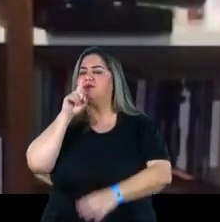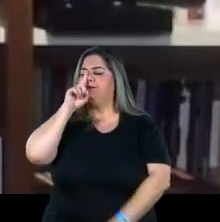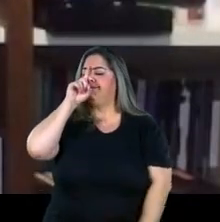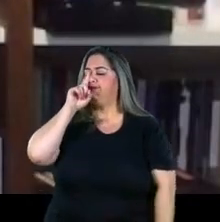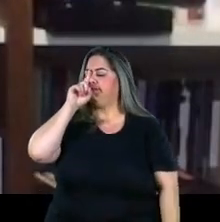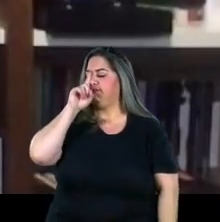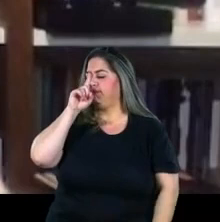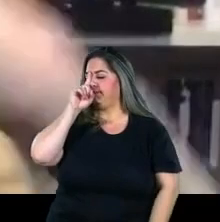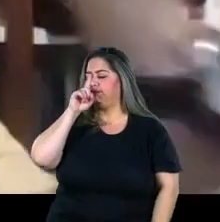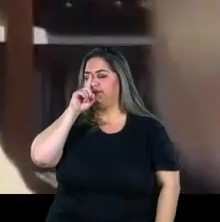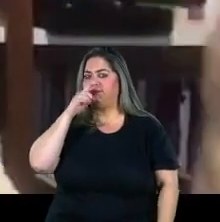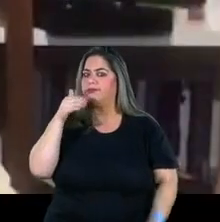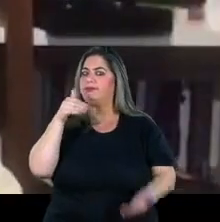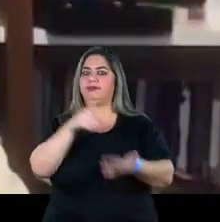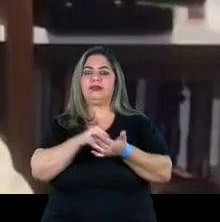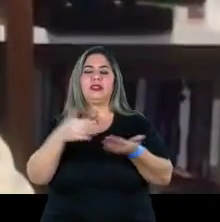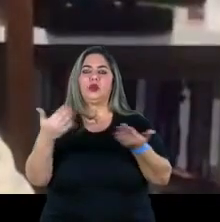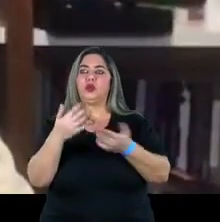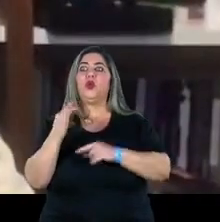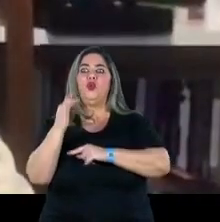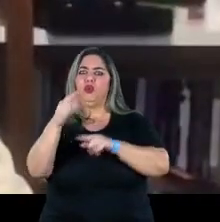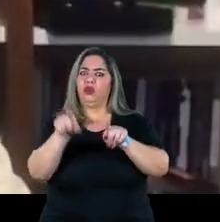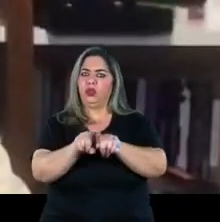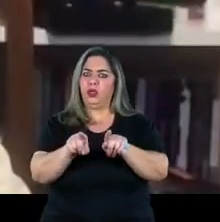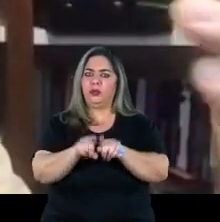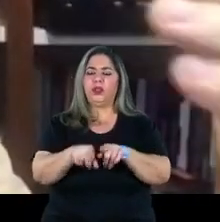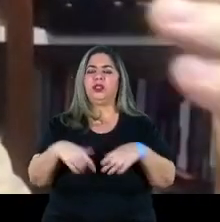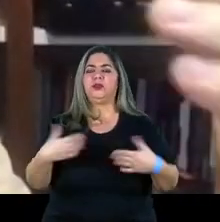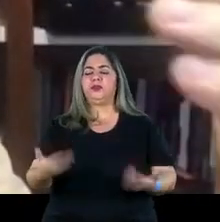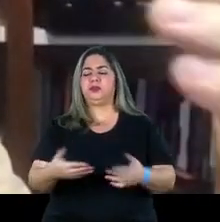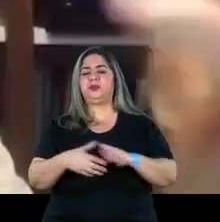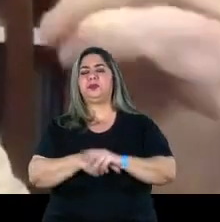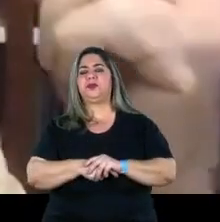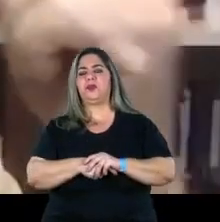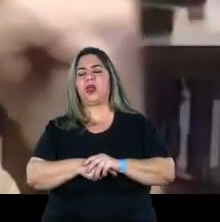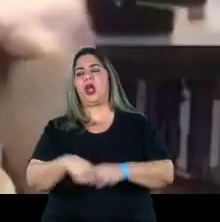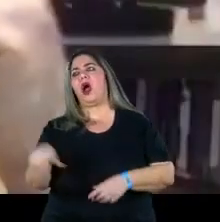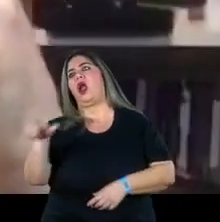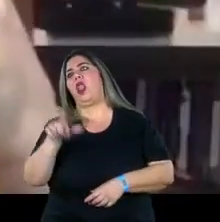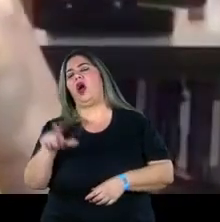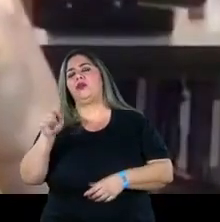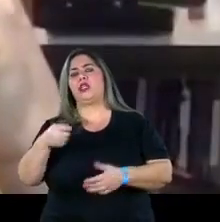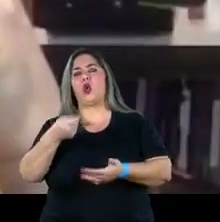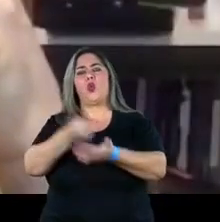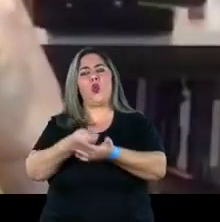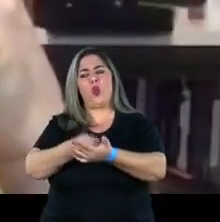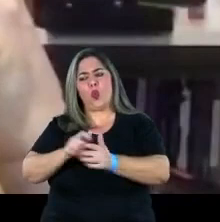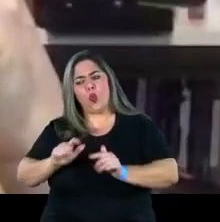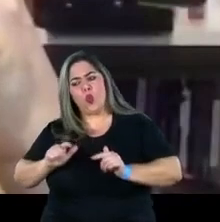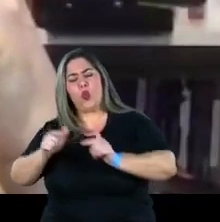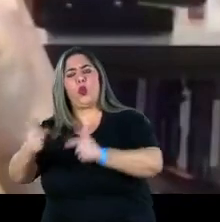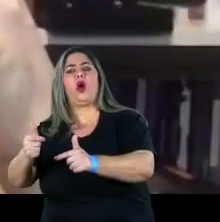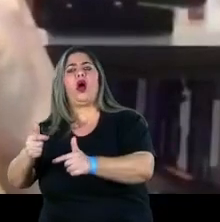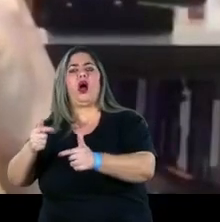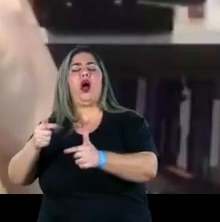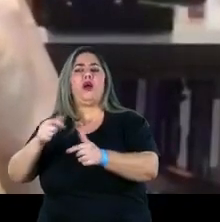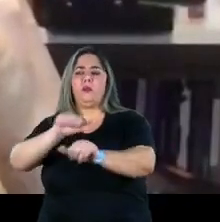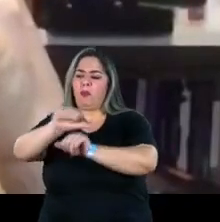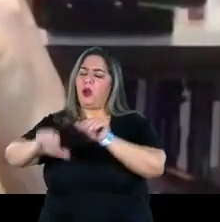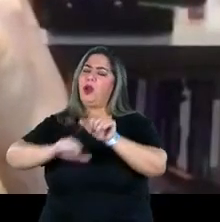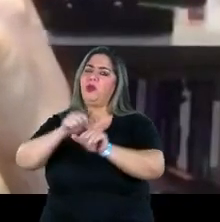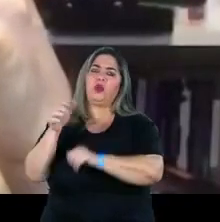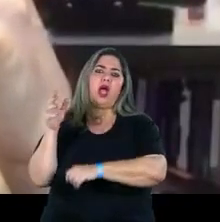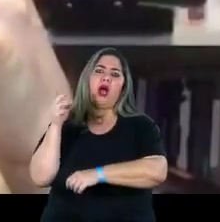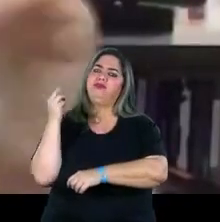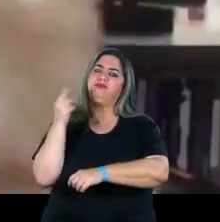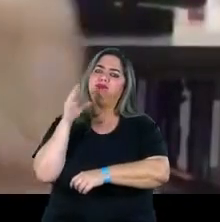enorme atual e para o futuro. E, claro, que a gente tem que lutar para que isso seja corrigido o mais rapidamente